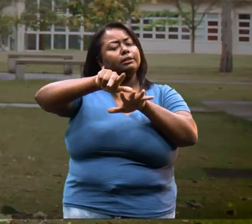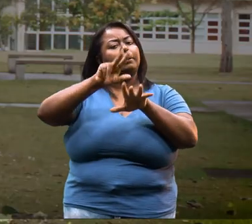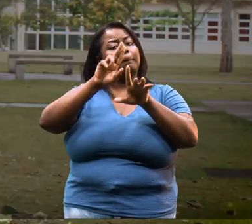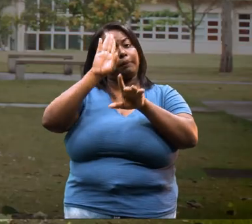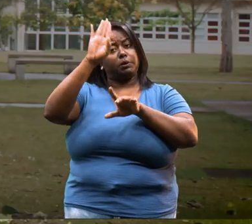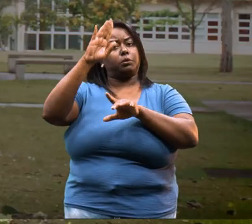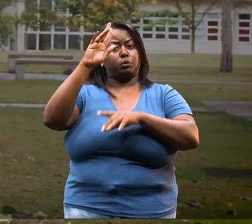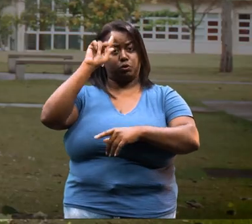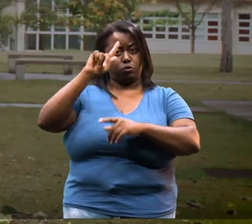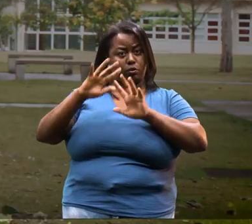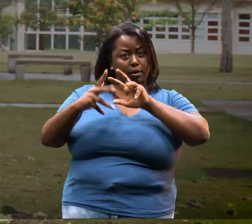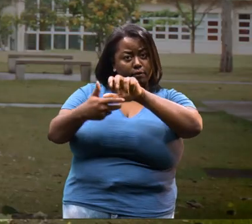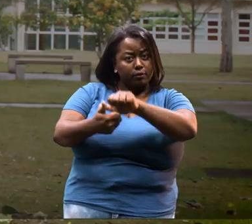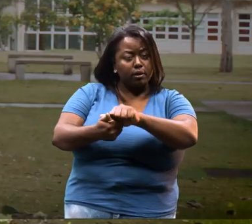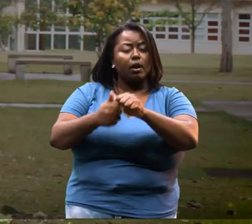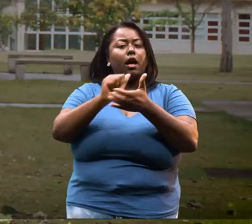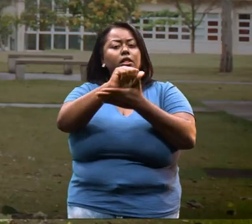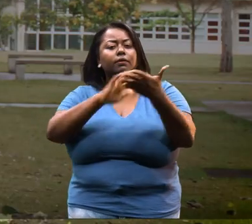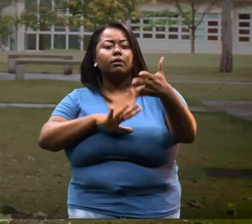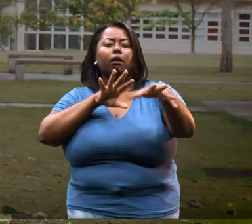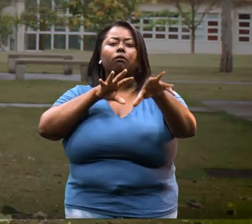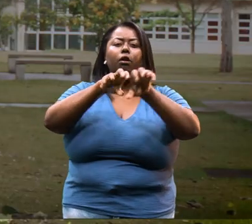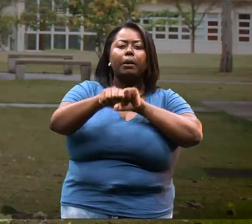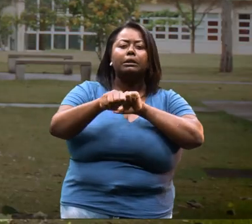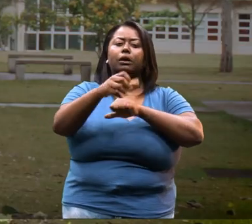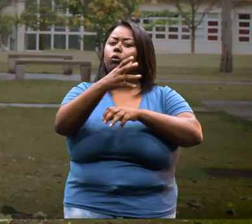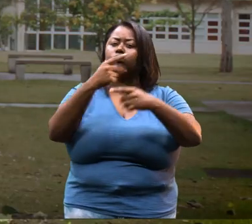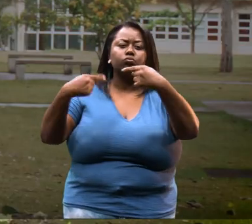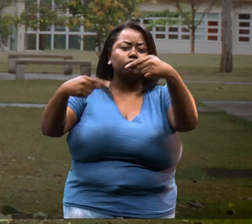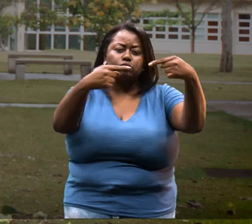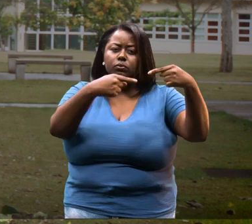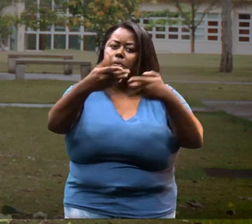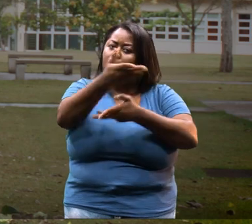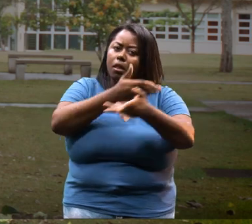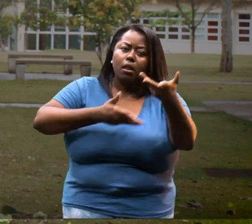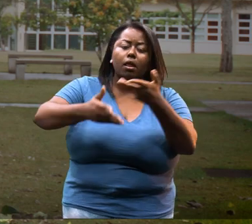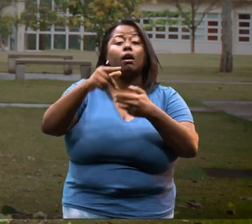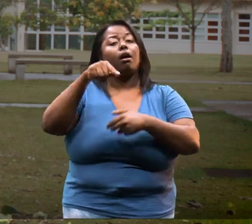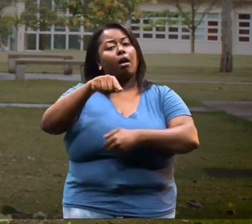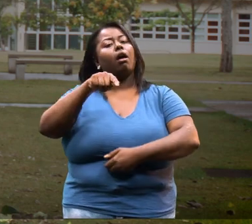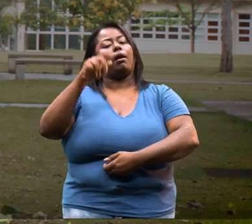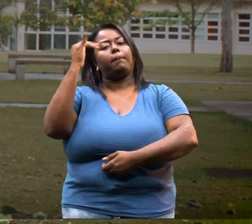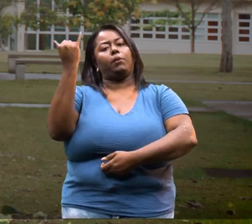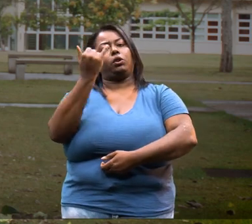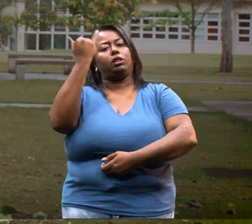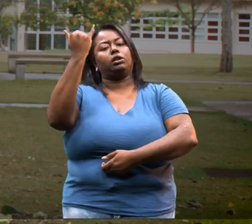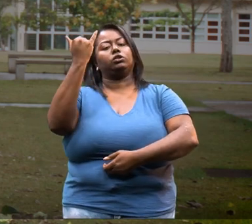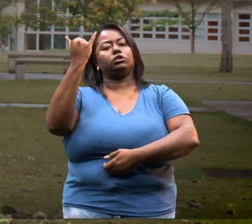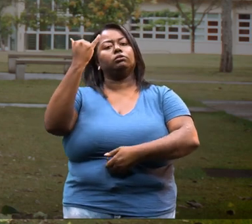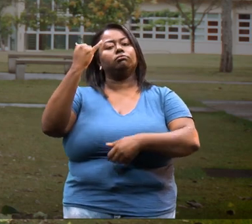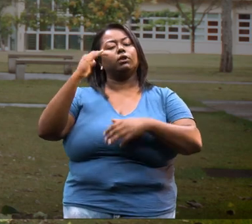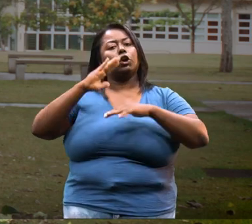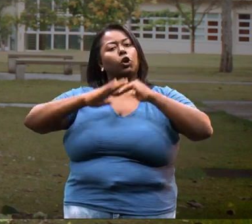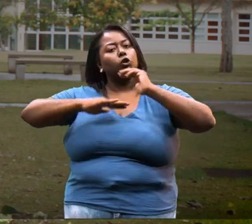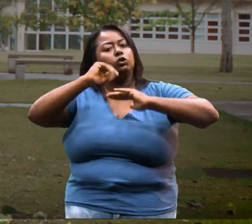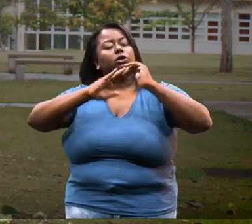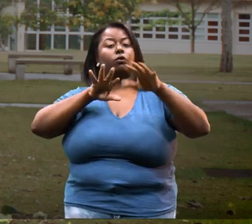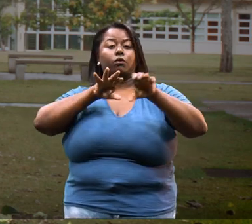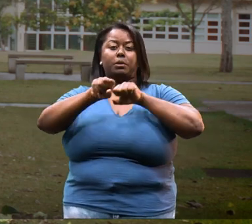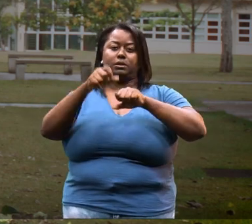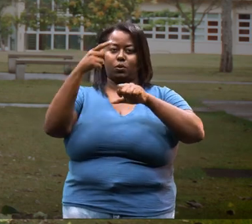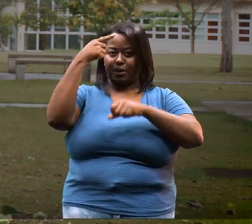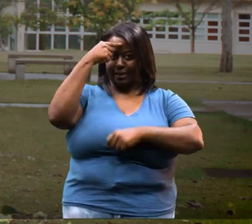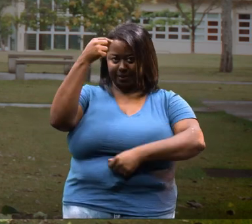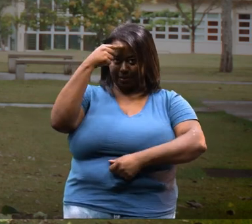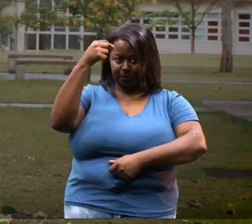cursos, inclusive, mas, sobretudo, de geografia, atividades de formação que são importantes nessa construção,